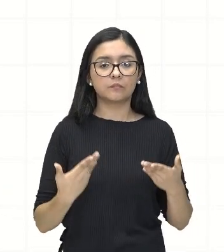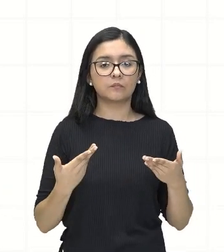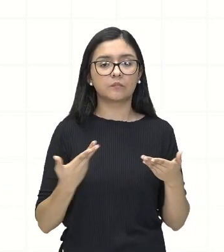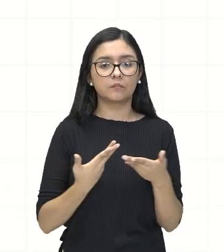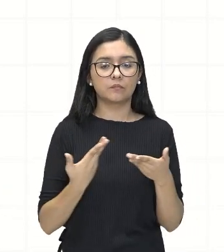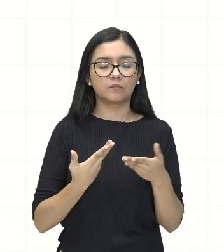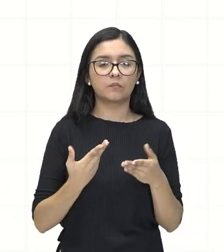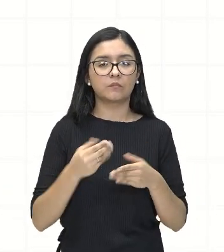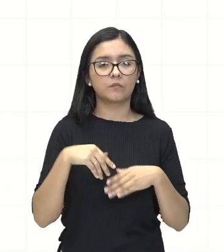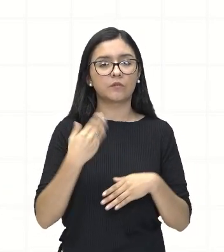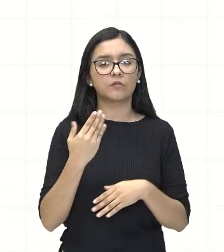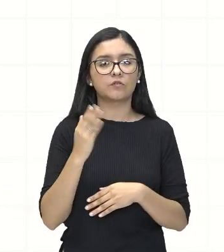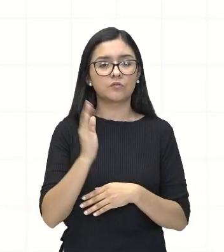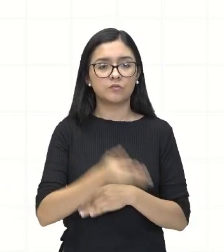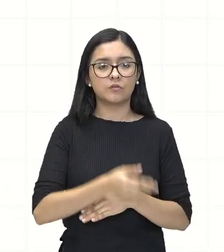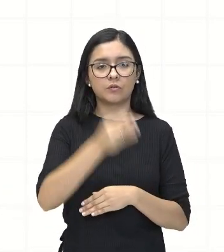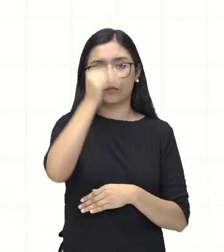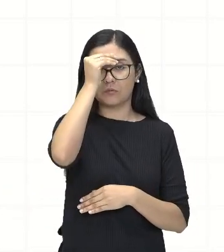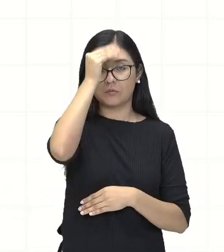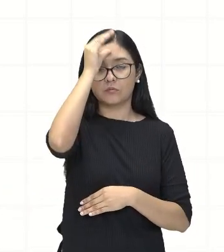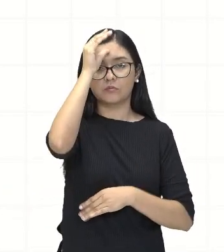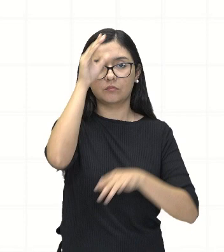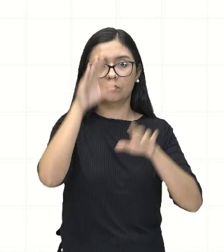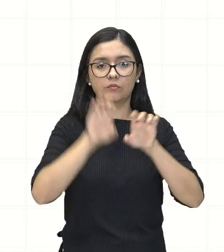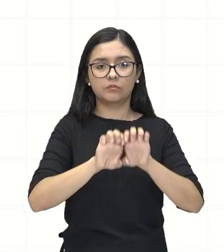conhecimentos de equação